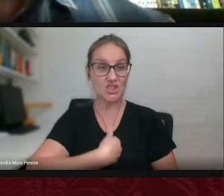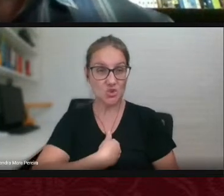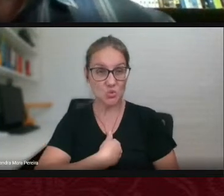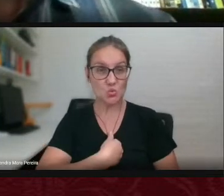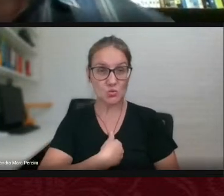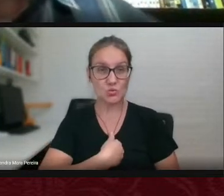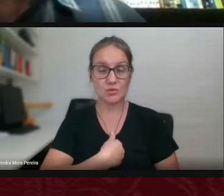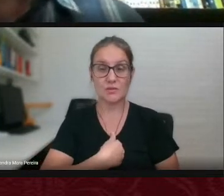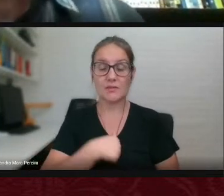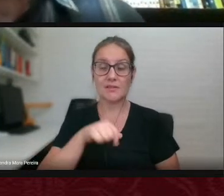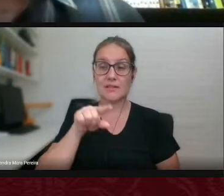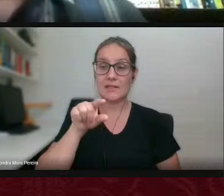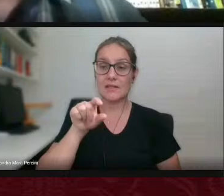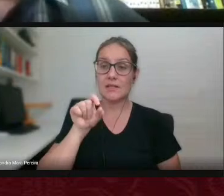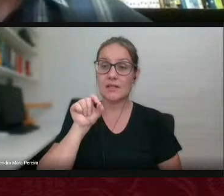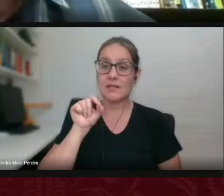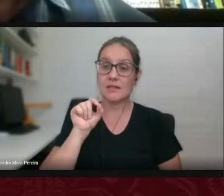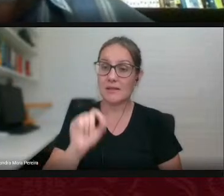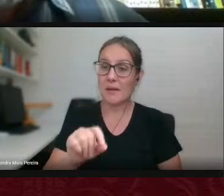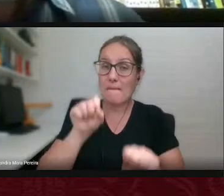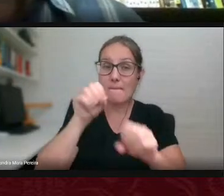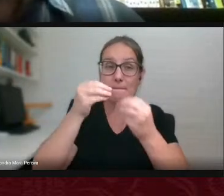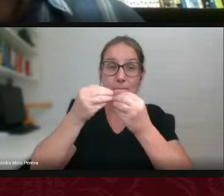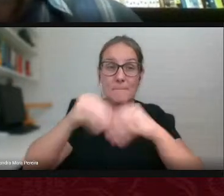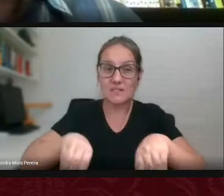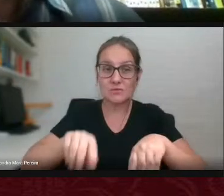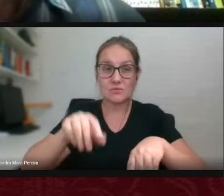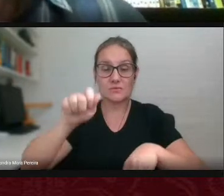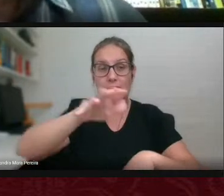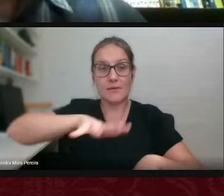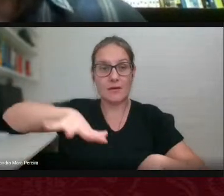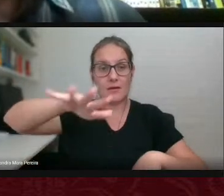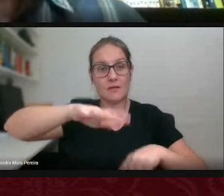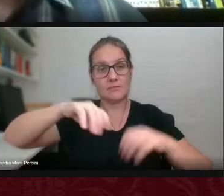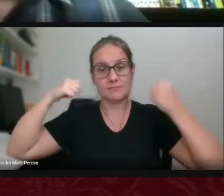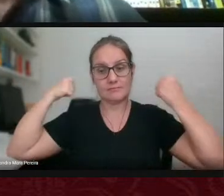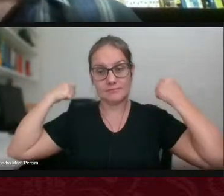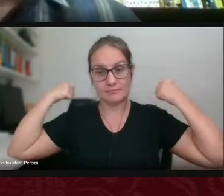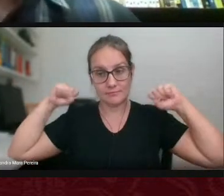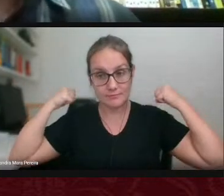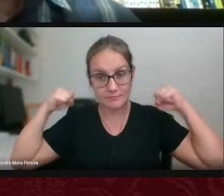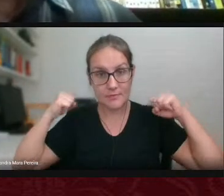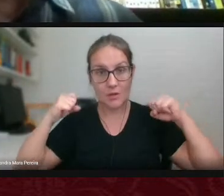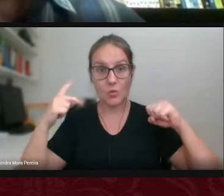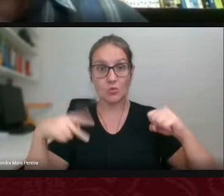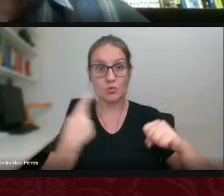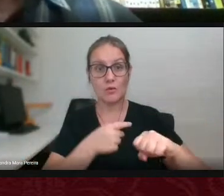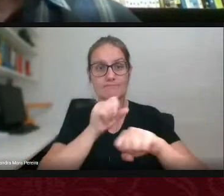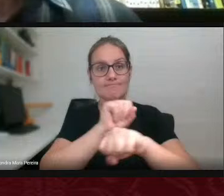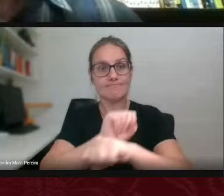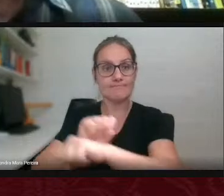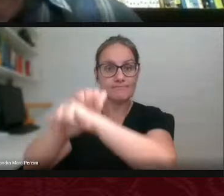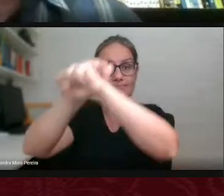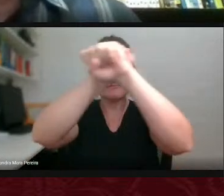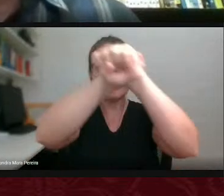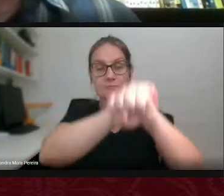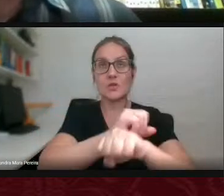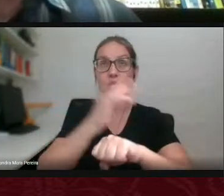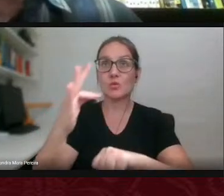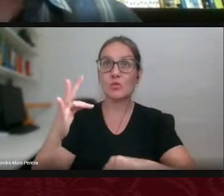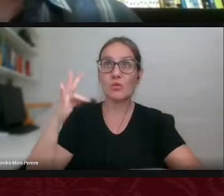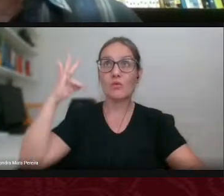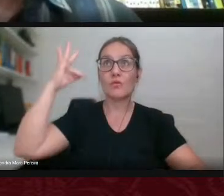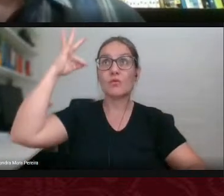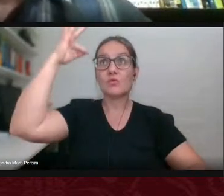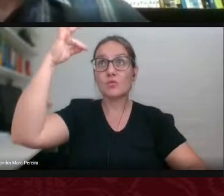causou um grande prejuízo para a nossa área né então nós esperamos que dias futuros possam